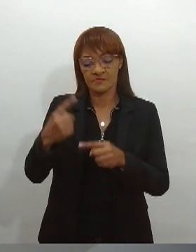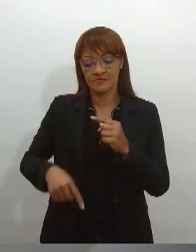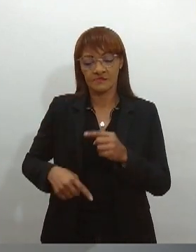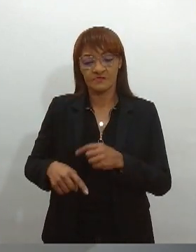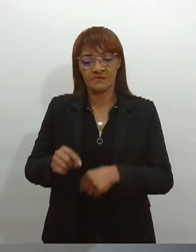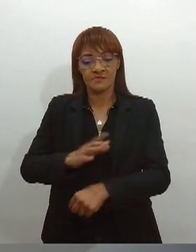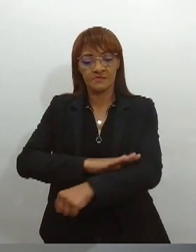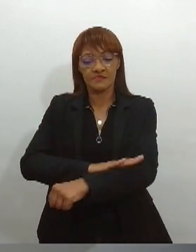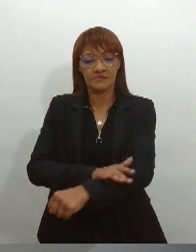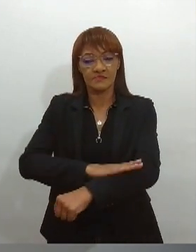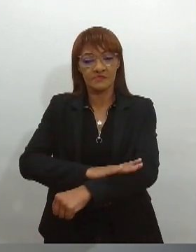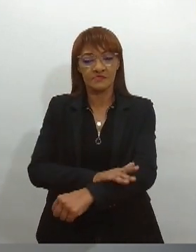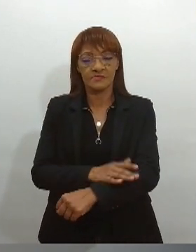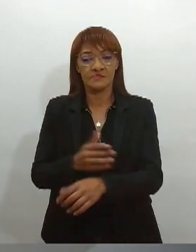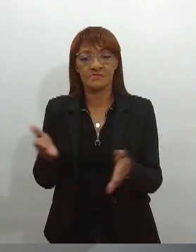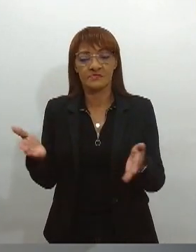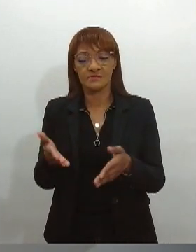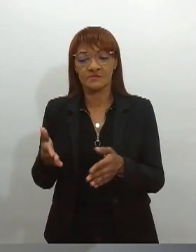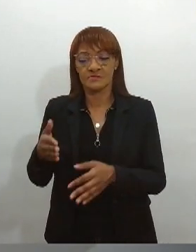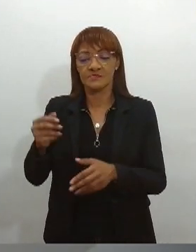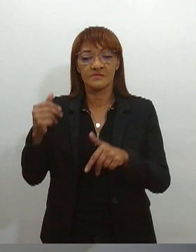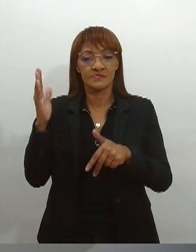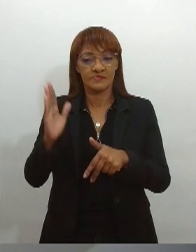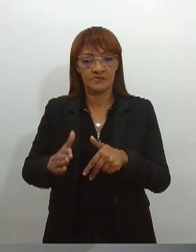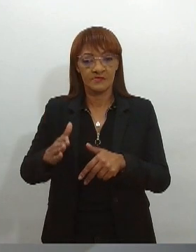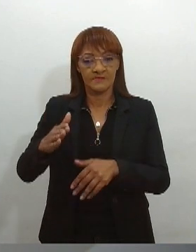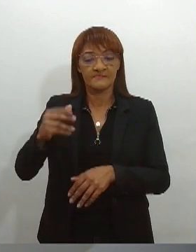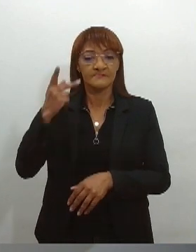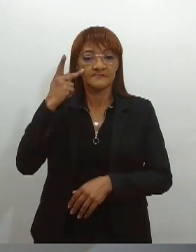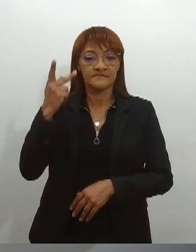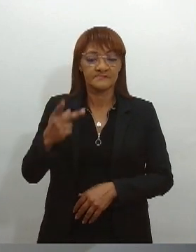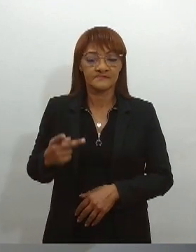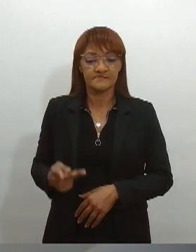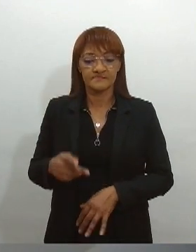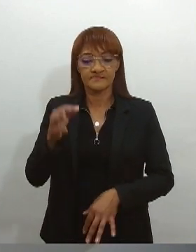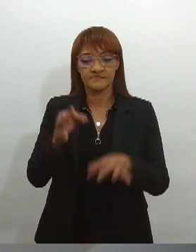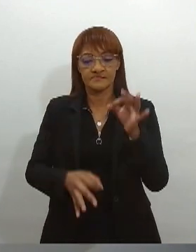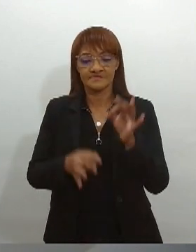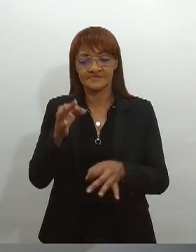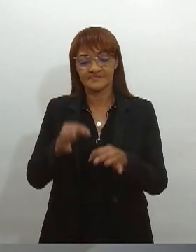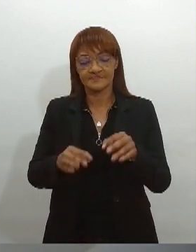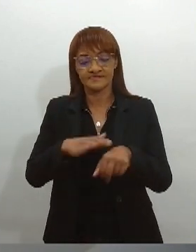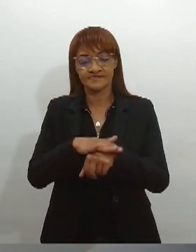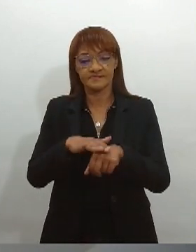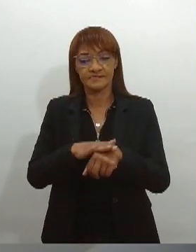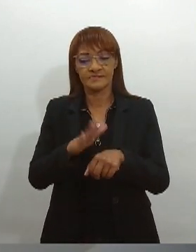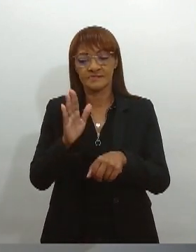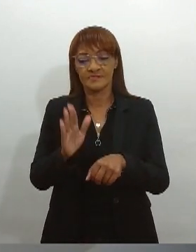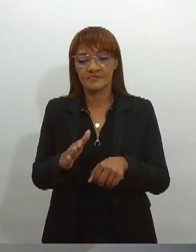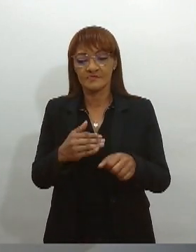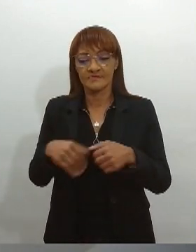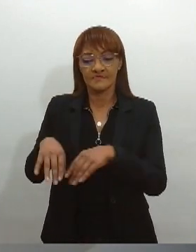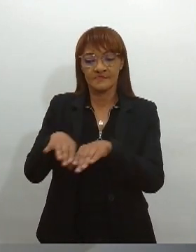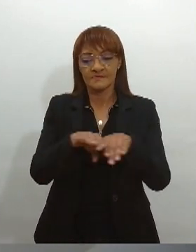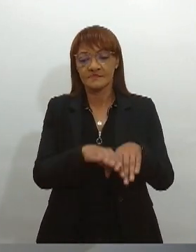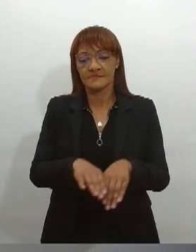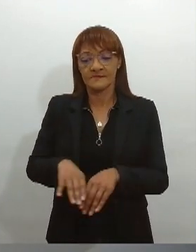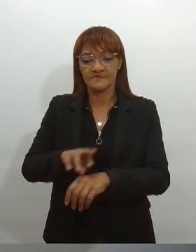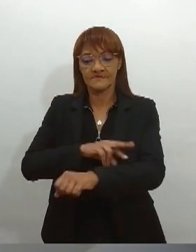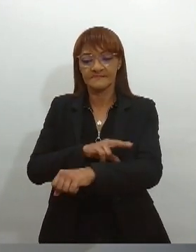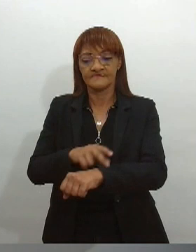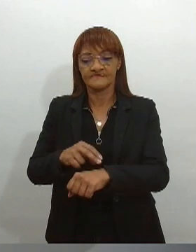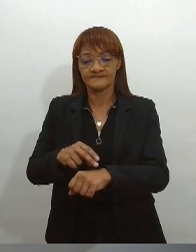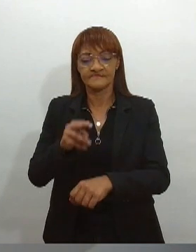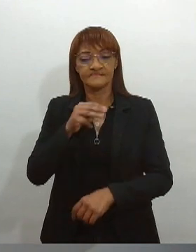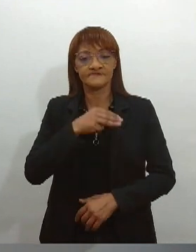o promotor de justiça, Fausto Valoá, que é coordenador de promoção da igualdade étnico-racial do Ministério Público de